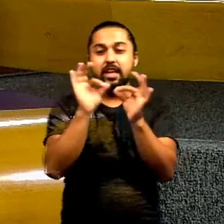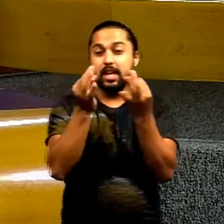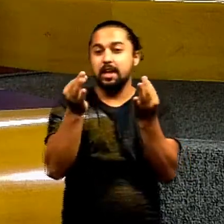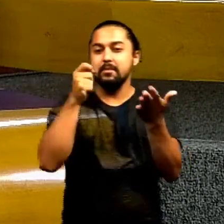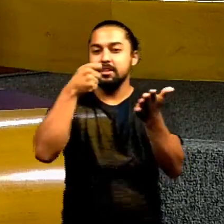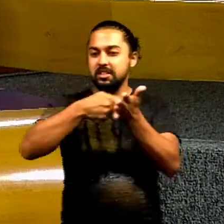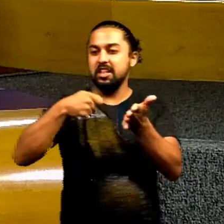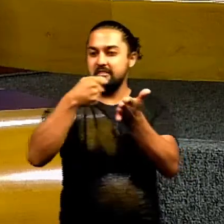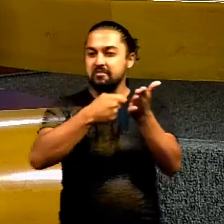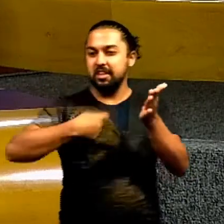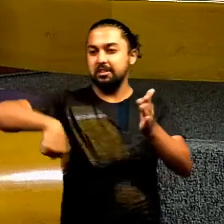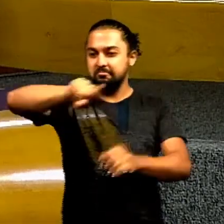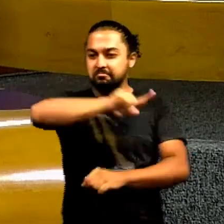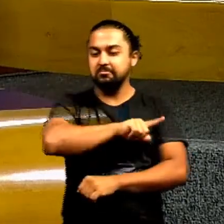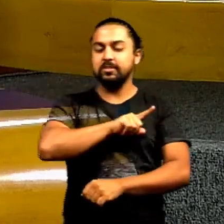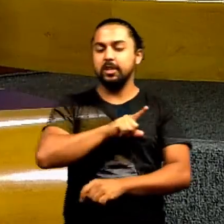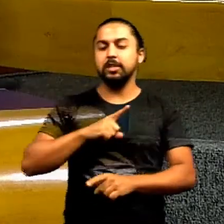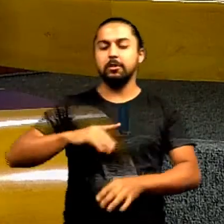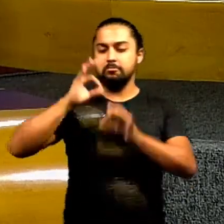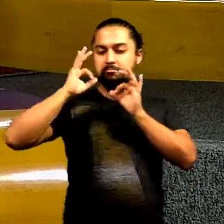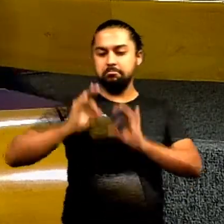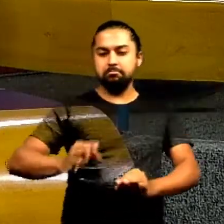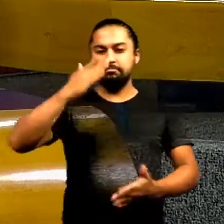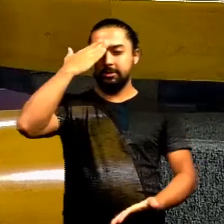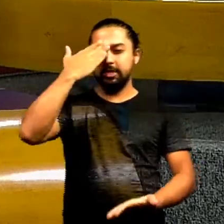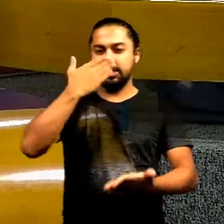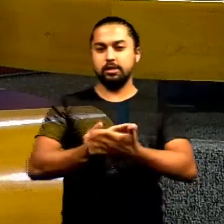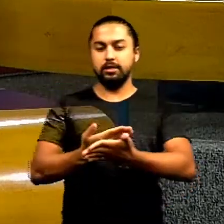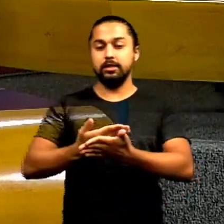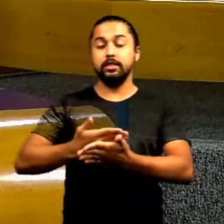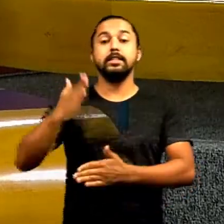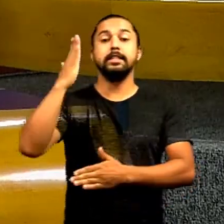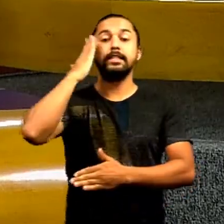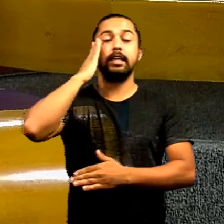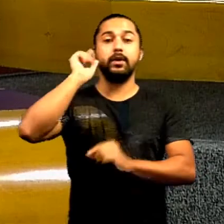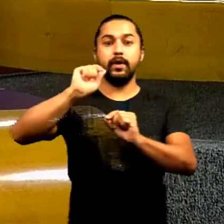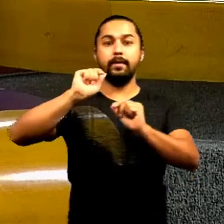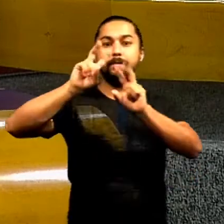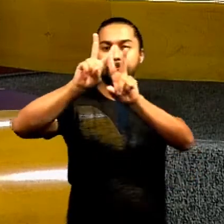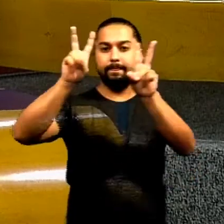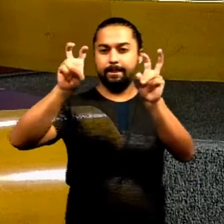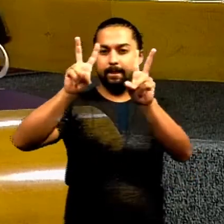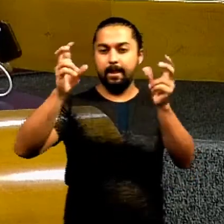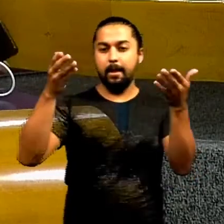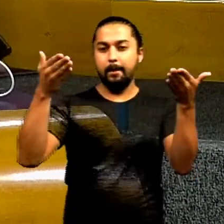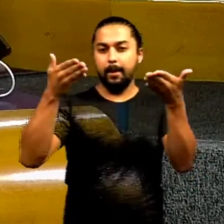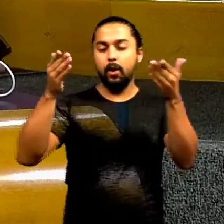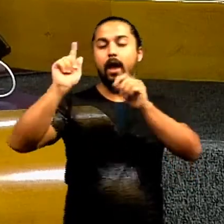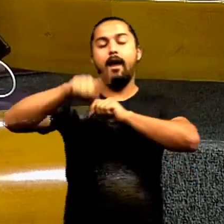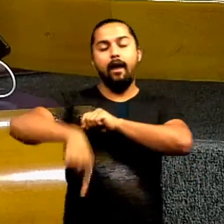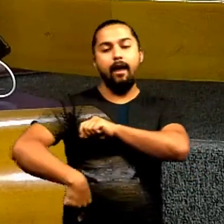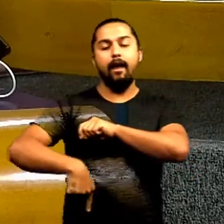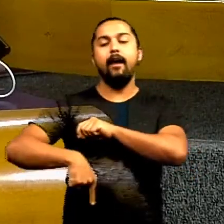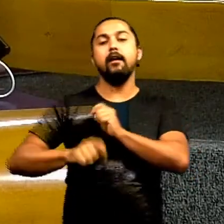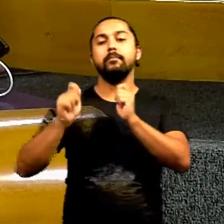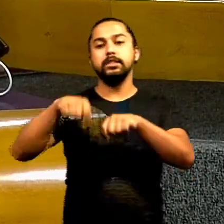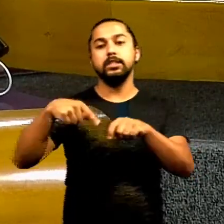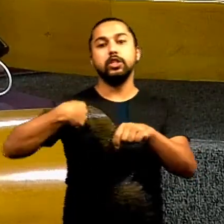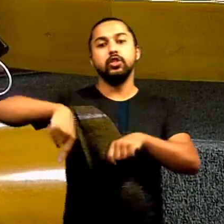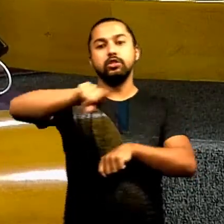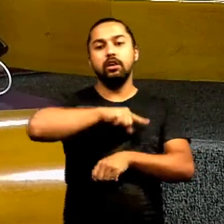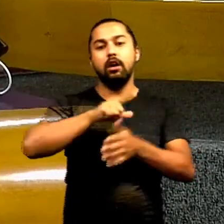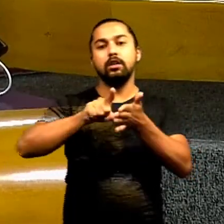né eu faço a defesa com convicção porque sei que o tema é um tema pertinente que nós já estamos estamos